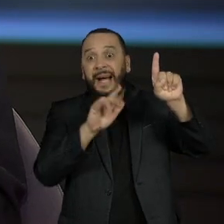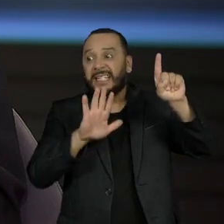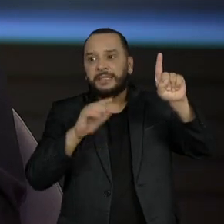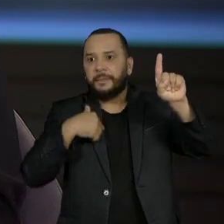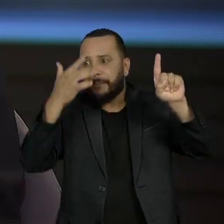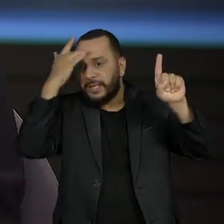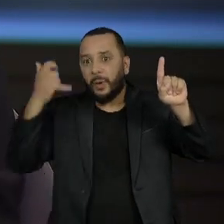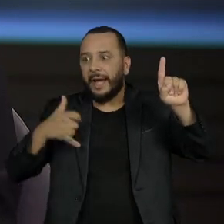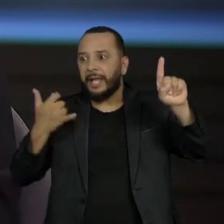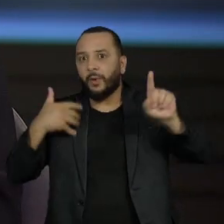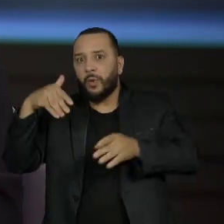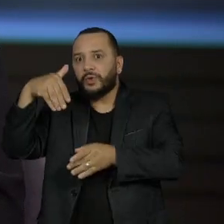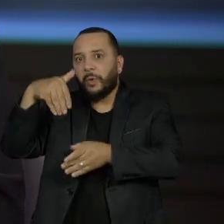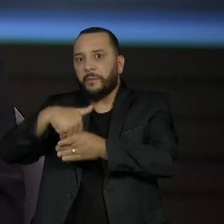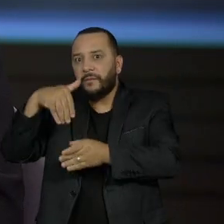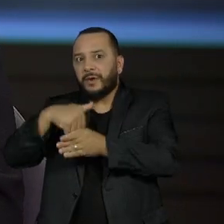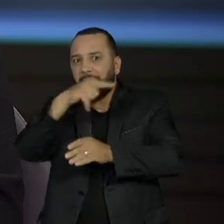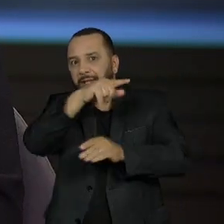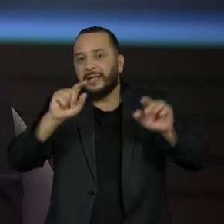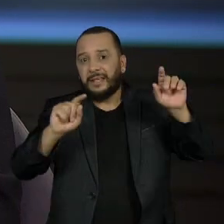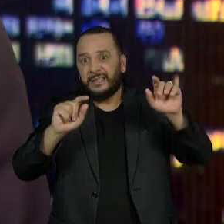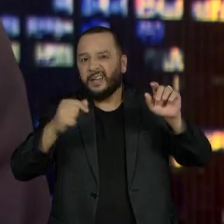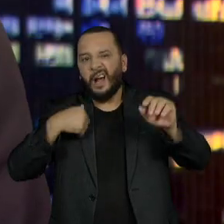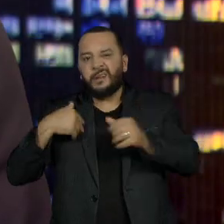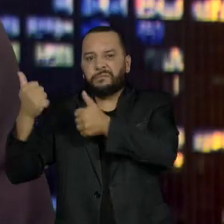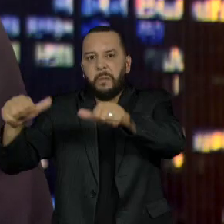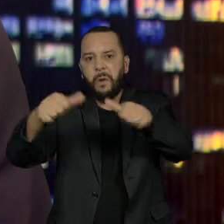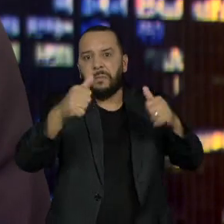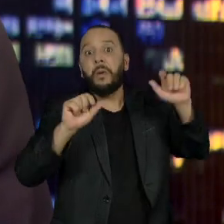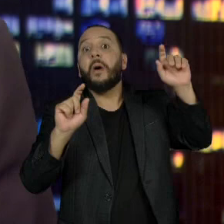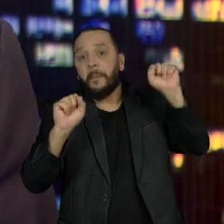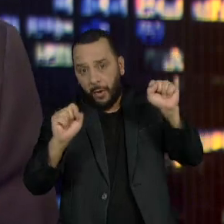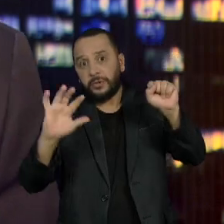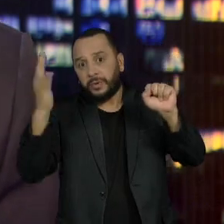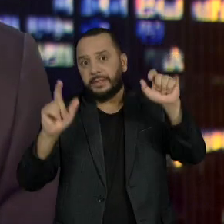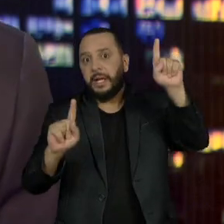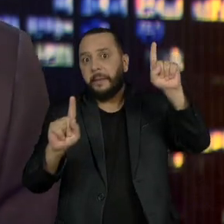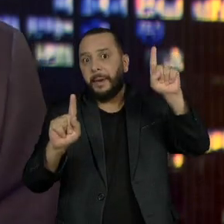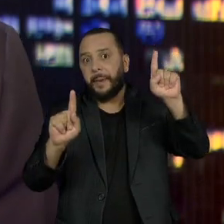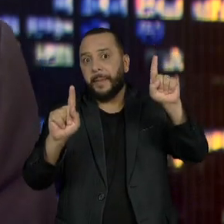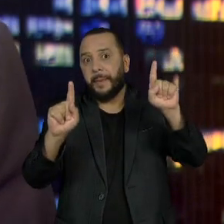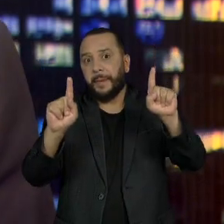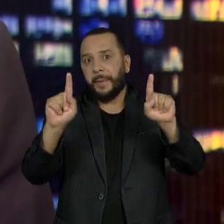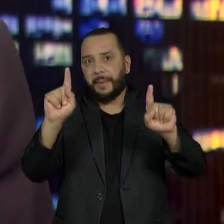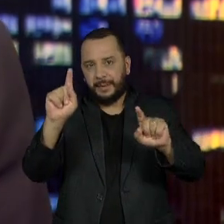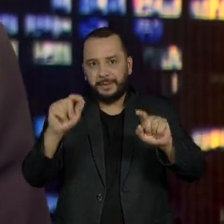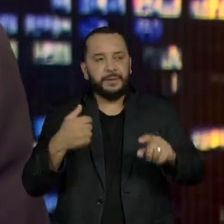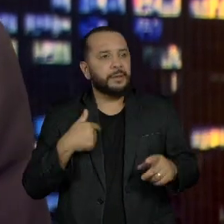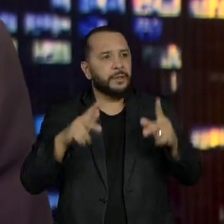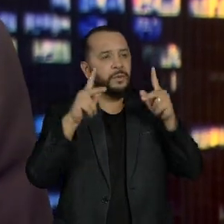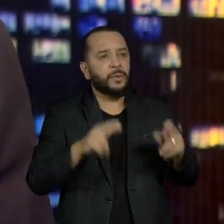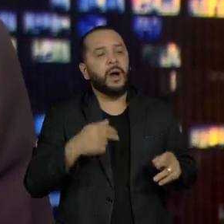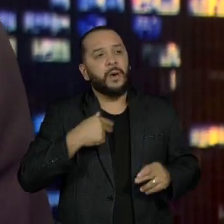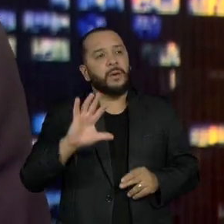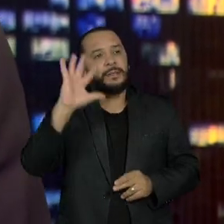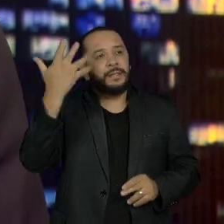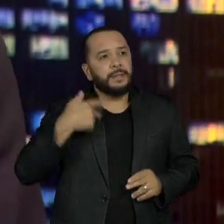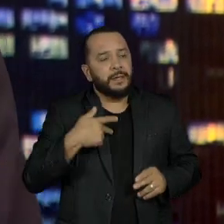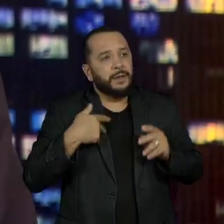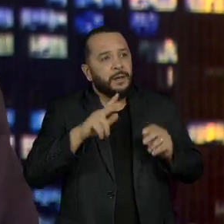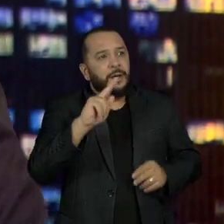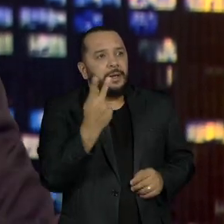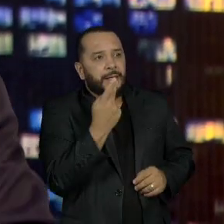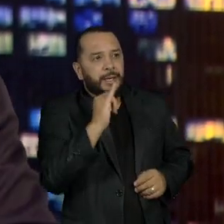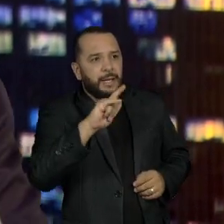de São Paulo, do eleitorado do prefeito Bruno Covas. Soma-se a isso, Tiago, um efeito que eu chamo de Hillary Clinton, que no segundo turno às vezes acontece do